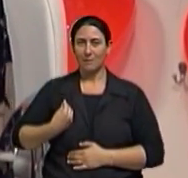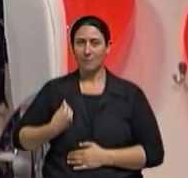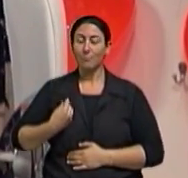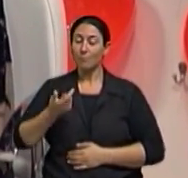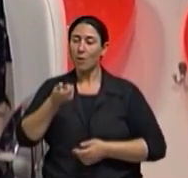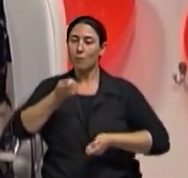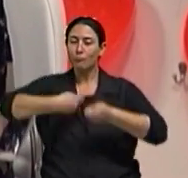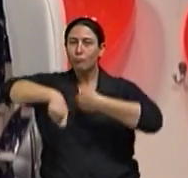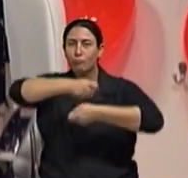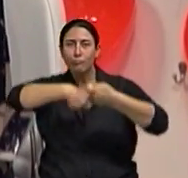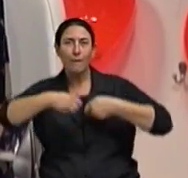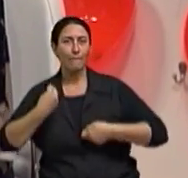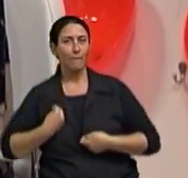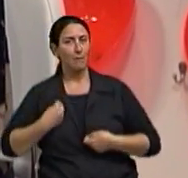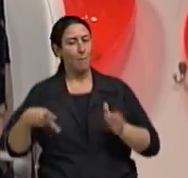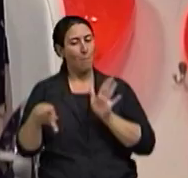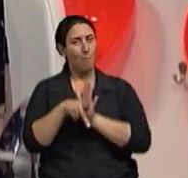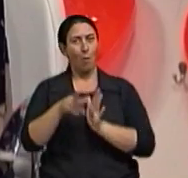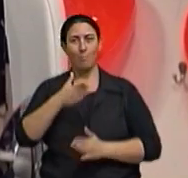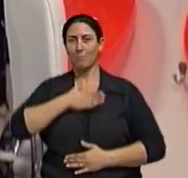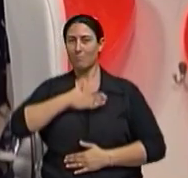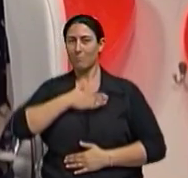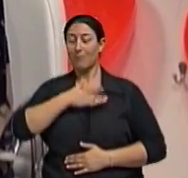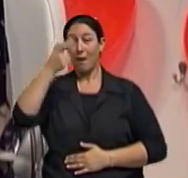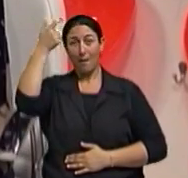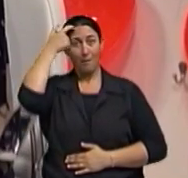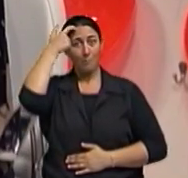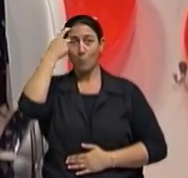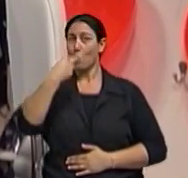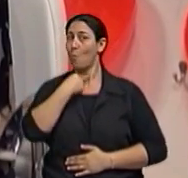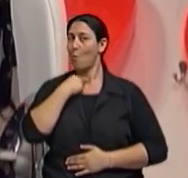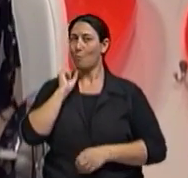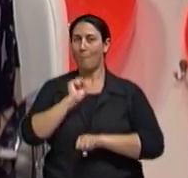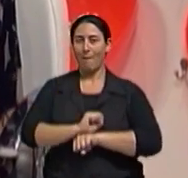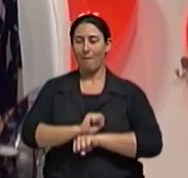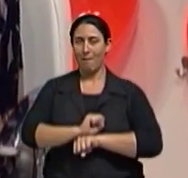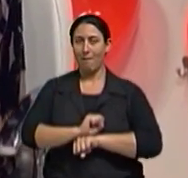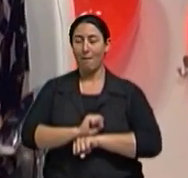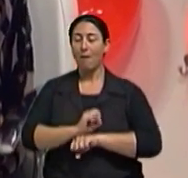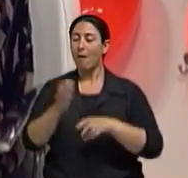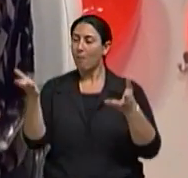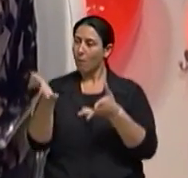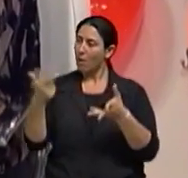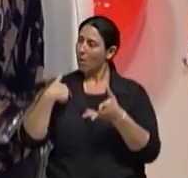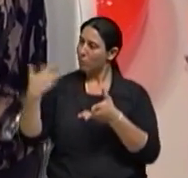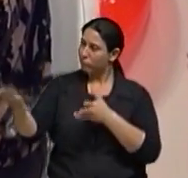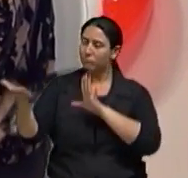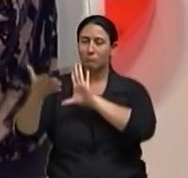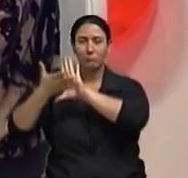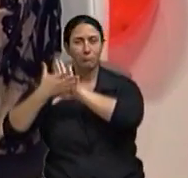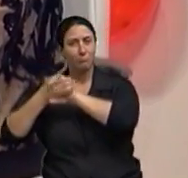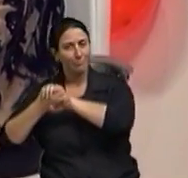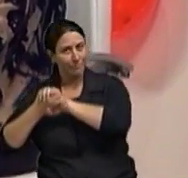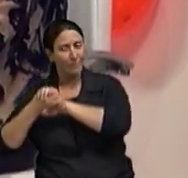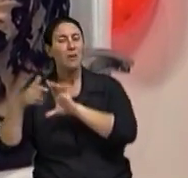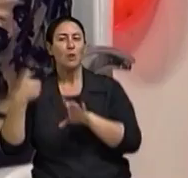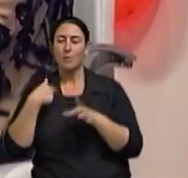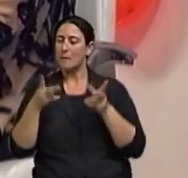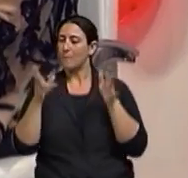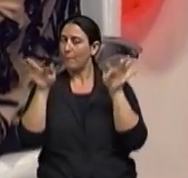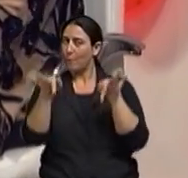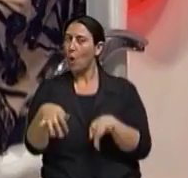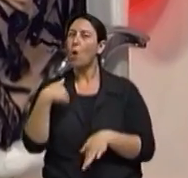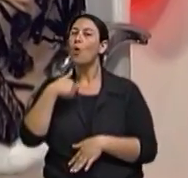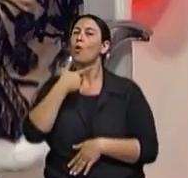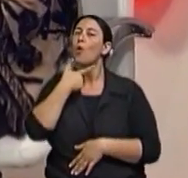gerenciamento está na nossa mão. E claro, a cabecinha não pode falhar, né? Eu queria dar as mãos para vocês, porque eu termino sempre o programa de mãos dadas.